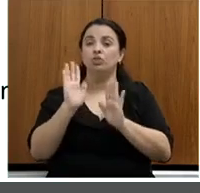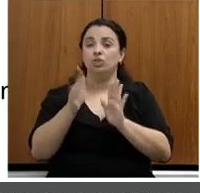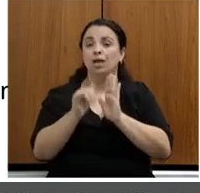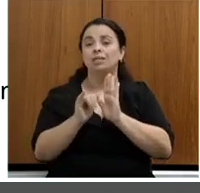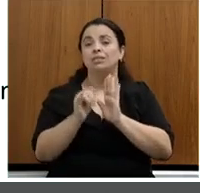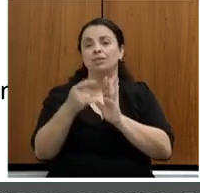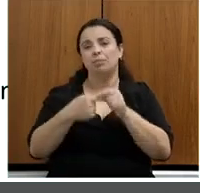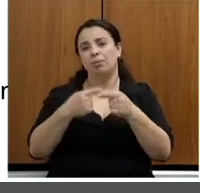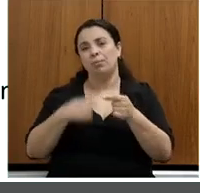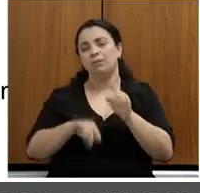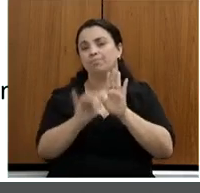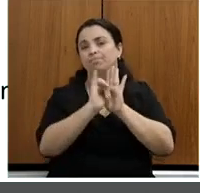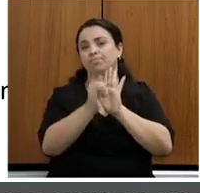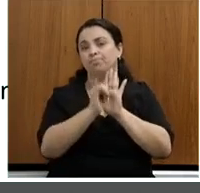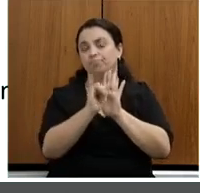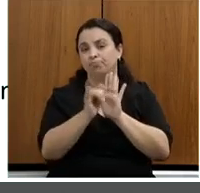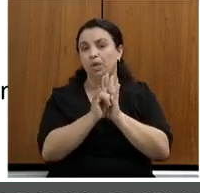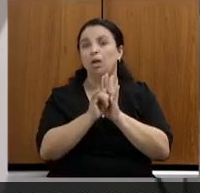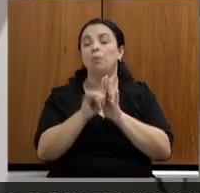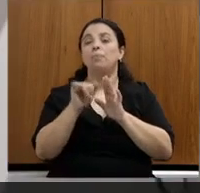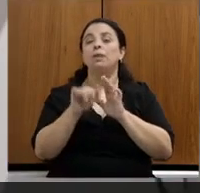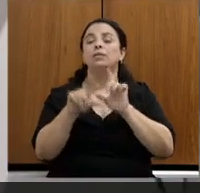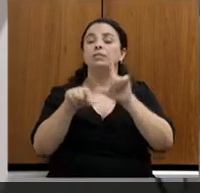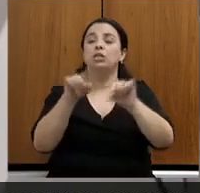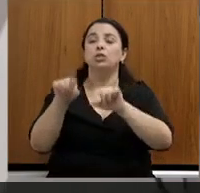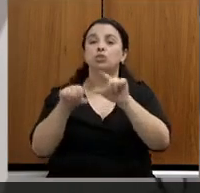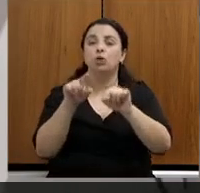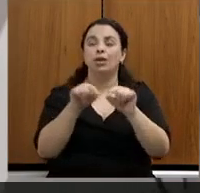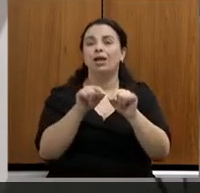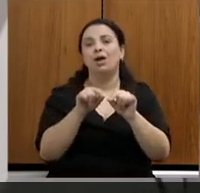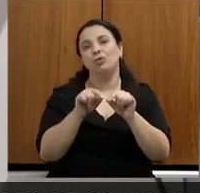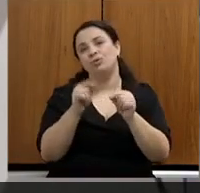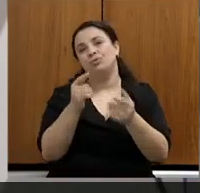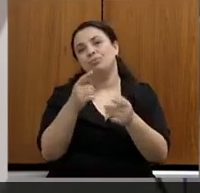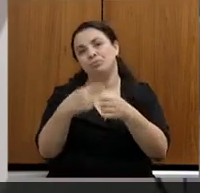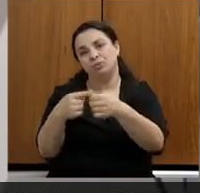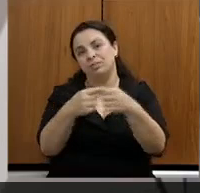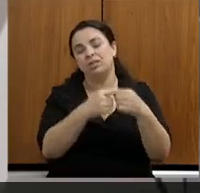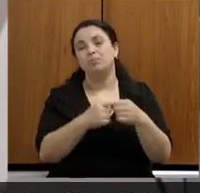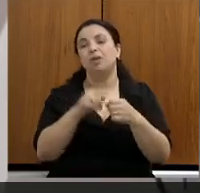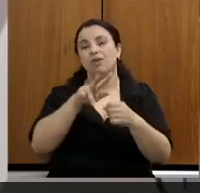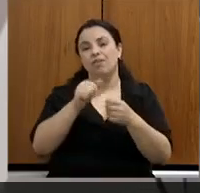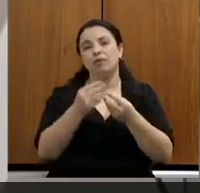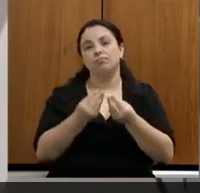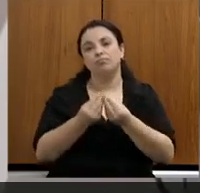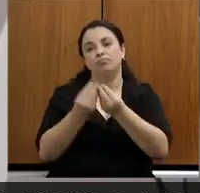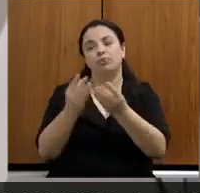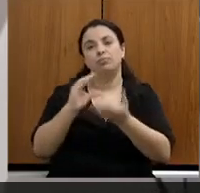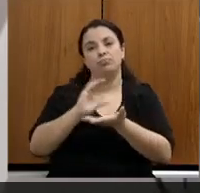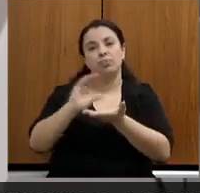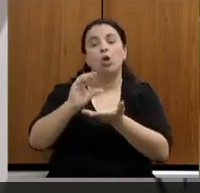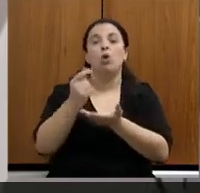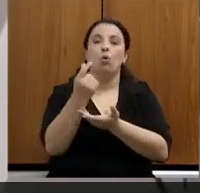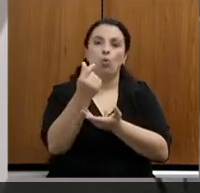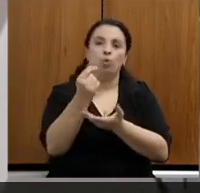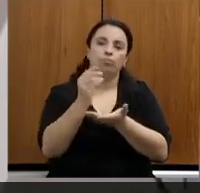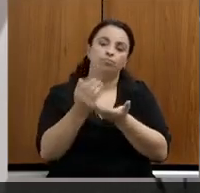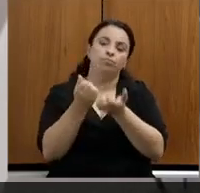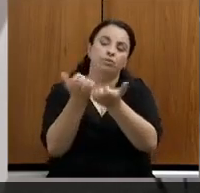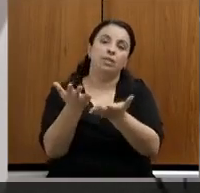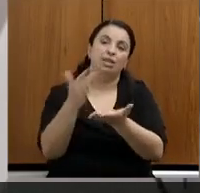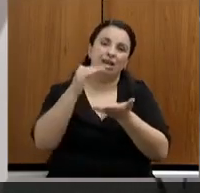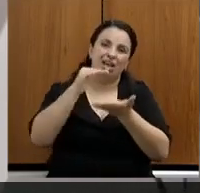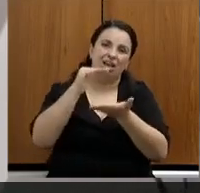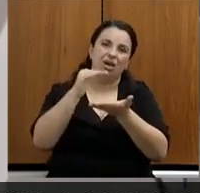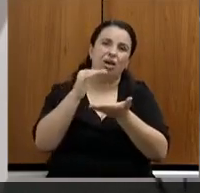selecionar os municípios que receberão os microchips. No total, através das emendas parlamentares